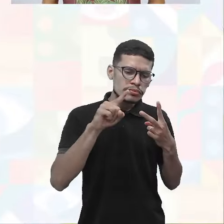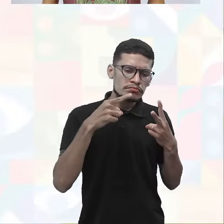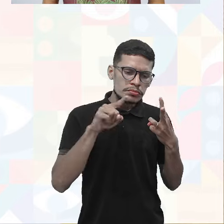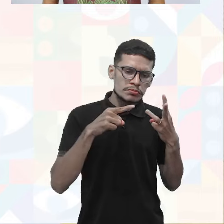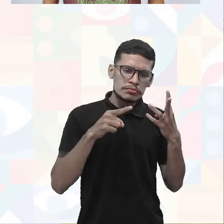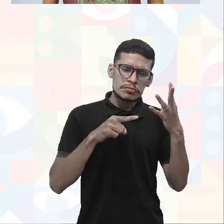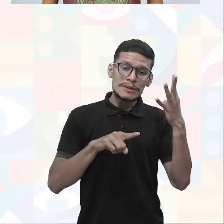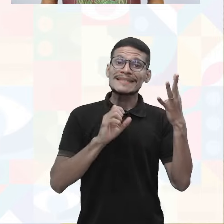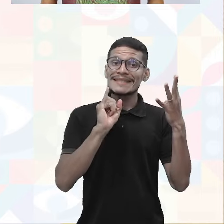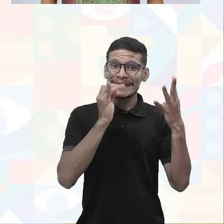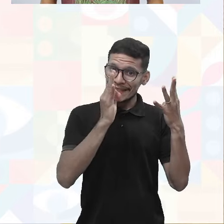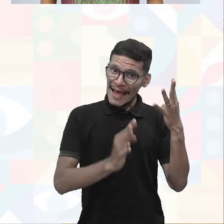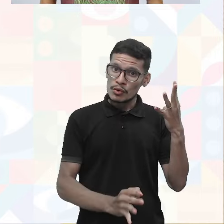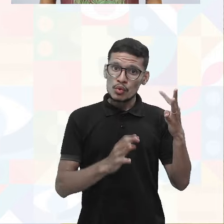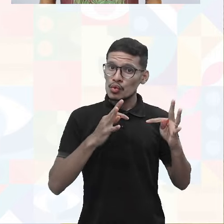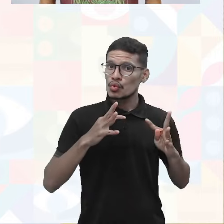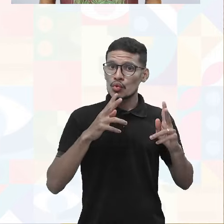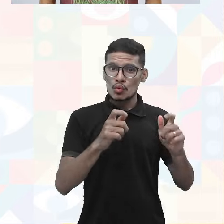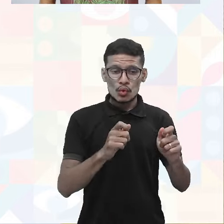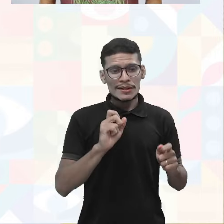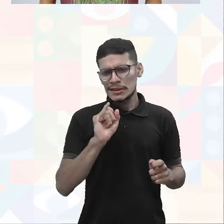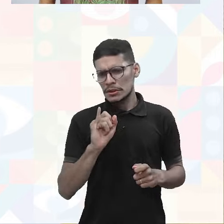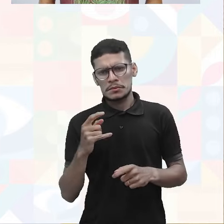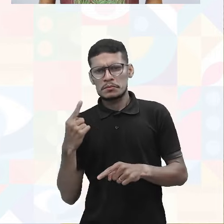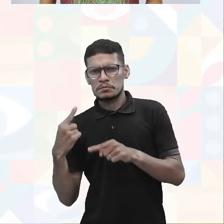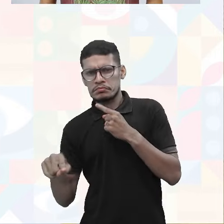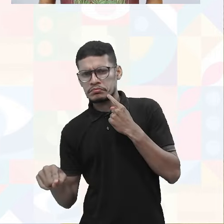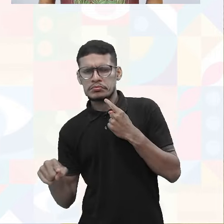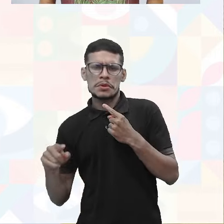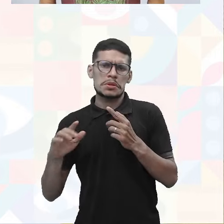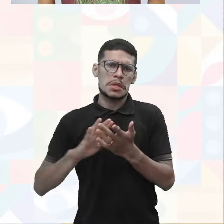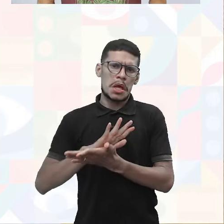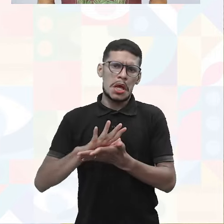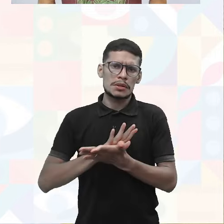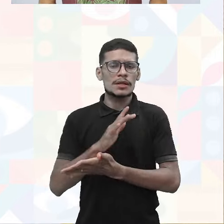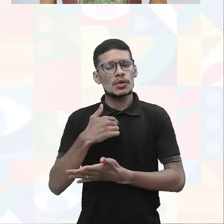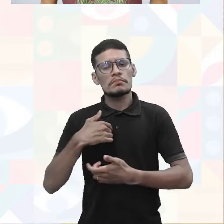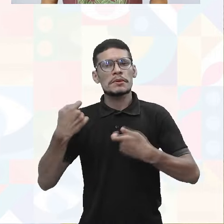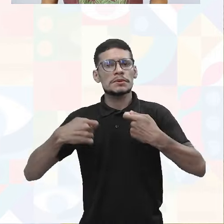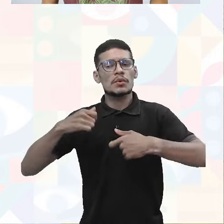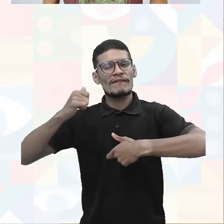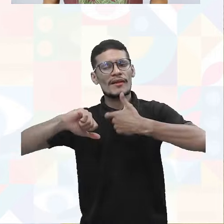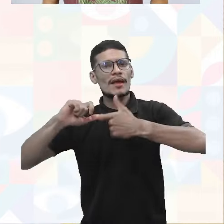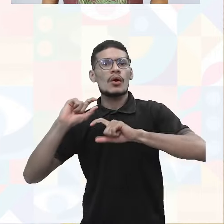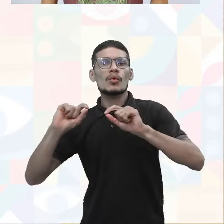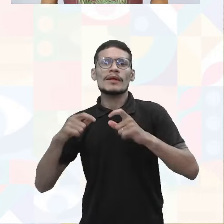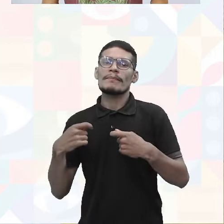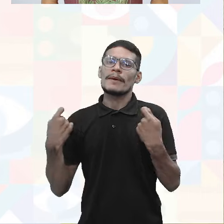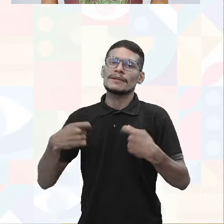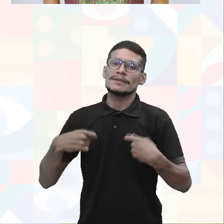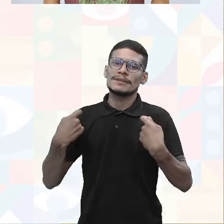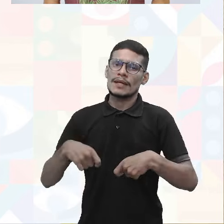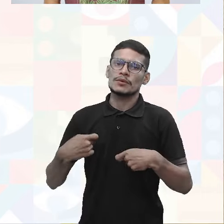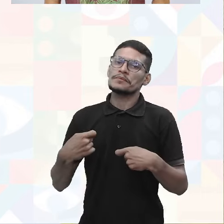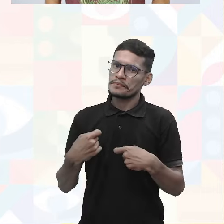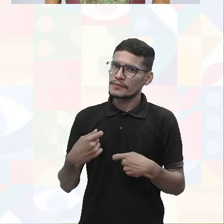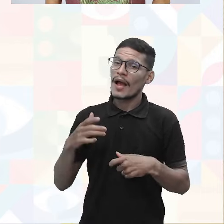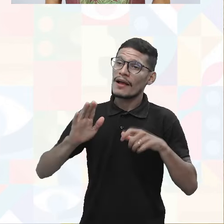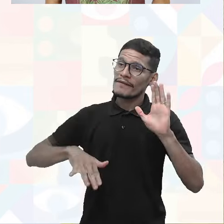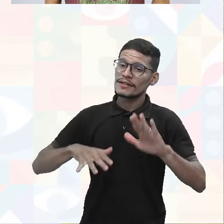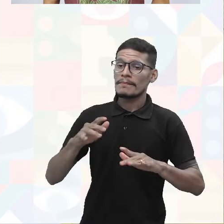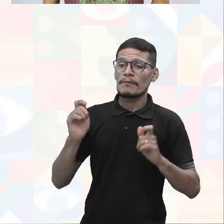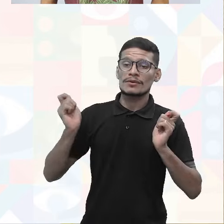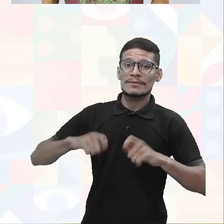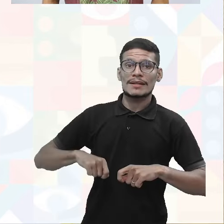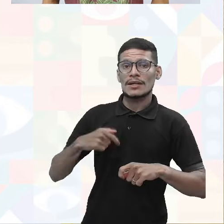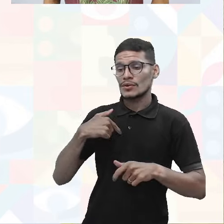conforme, estando tudo certo, como estando não conforme, que aí, eu vou ter que ver o que é que realmente está precisando, às vezes, até a possibilidade de eu não poder